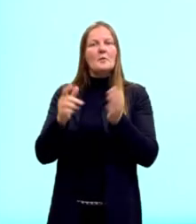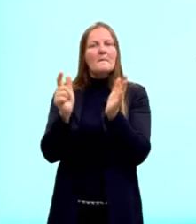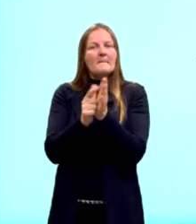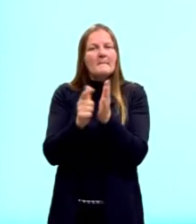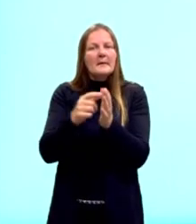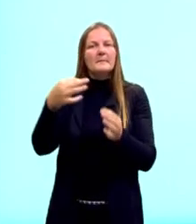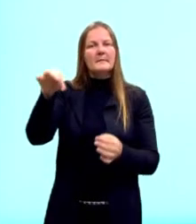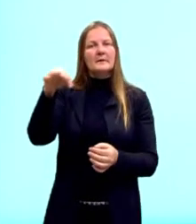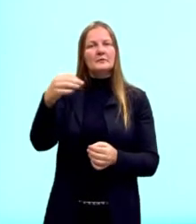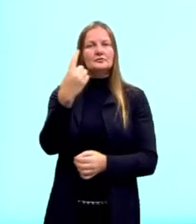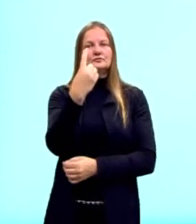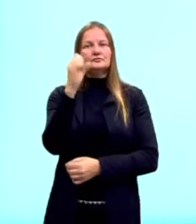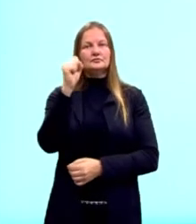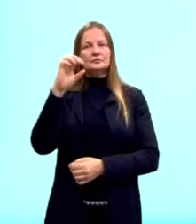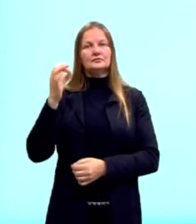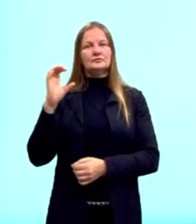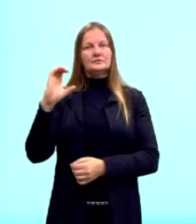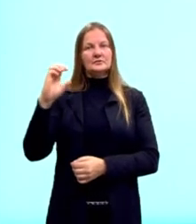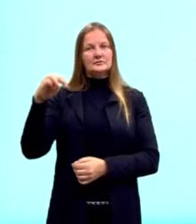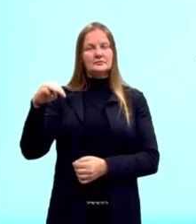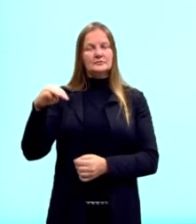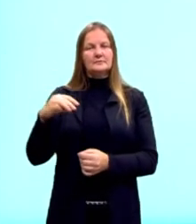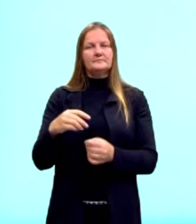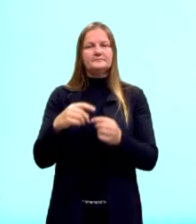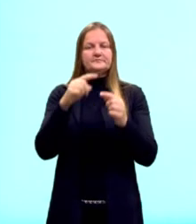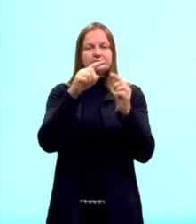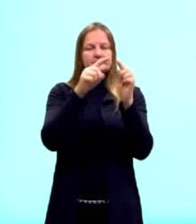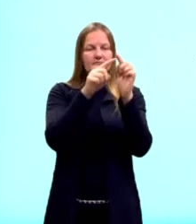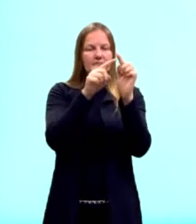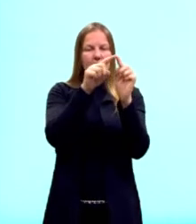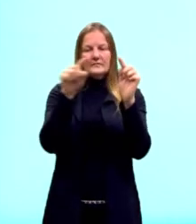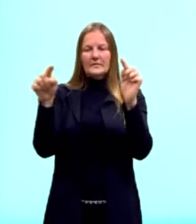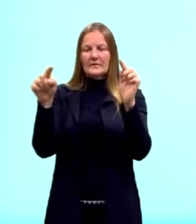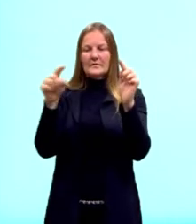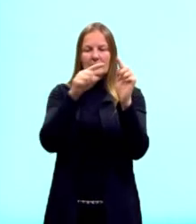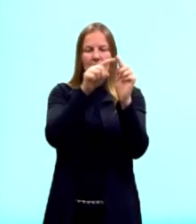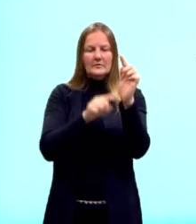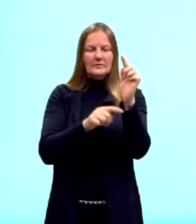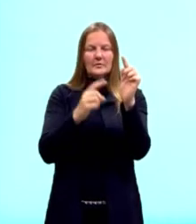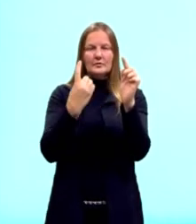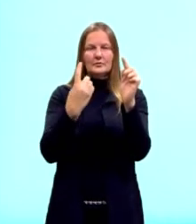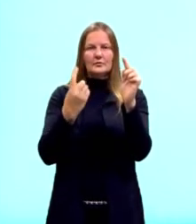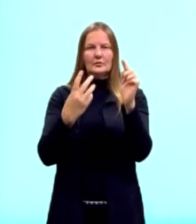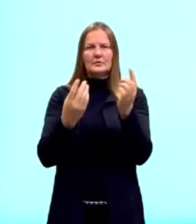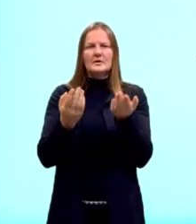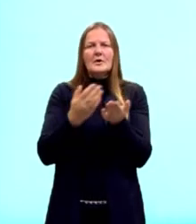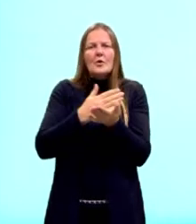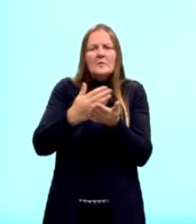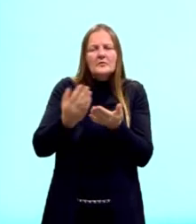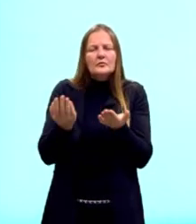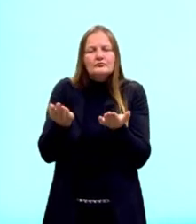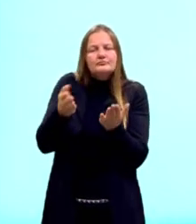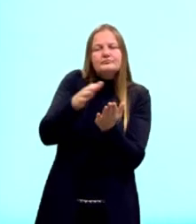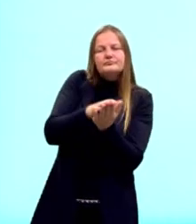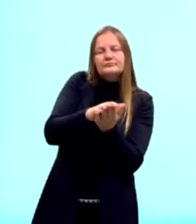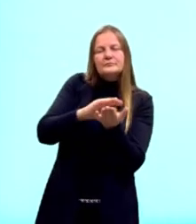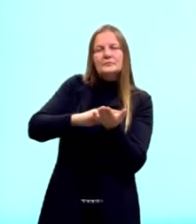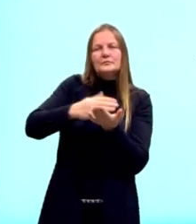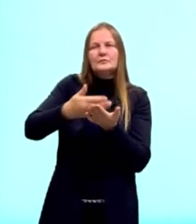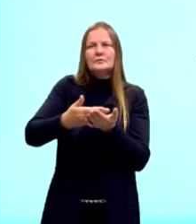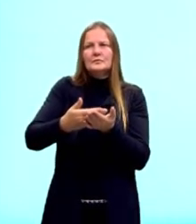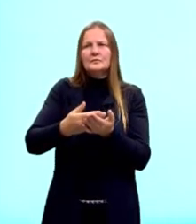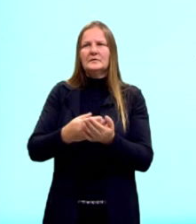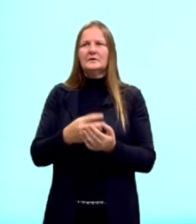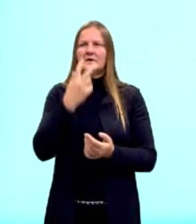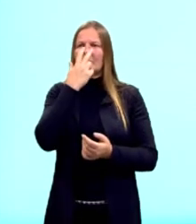papel de 18 centímetros por 12 centímetros. Assim, começou por dobrar a folha conforme a figura.